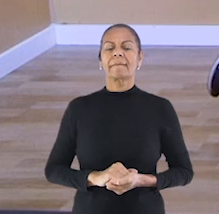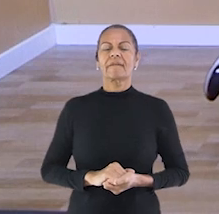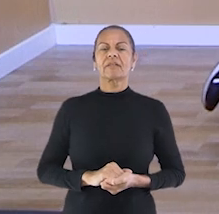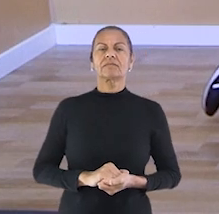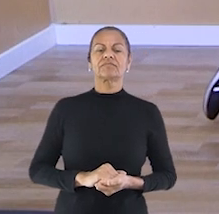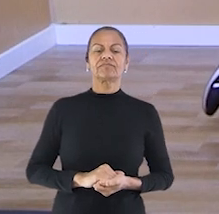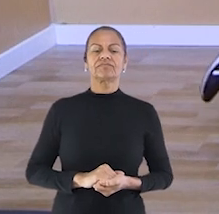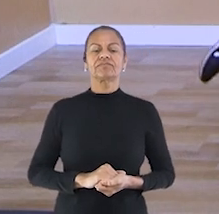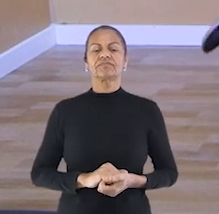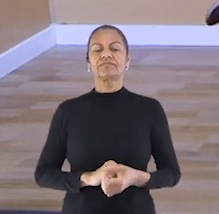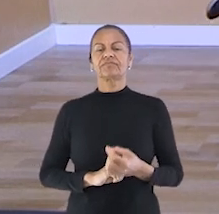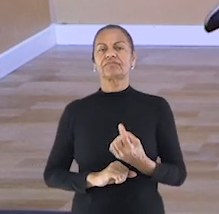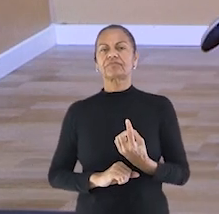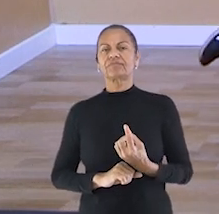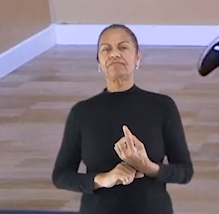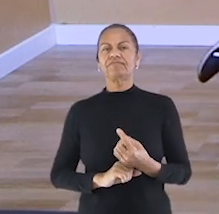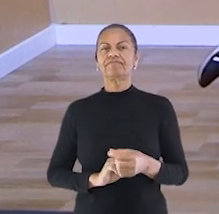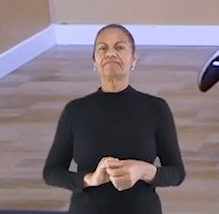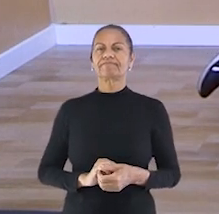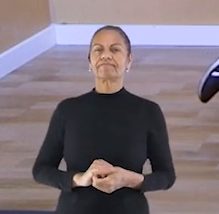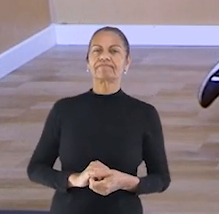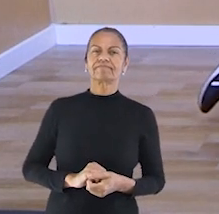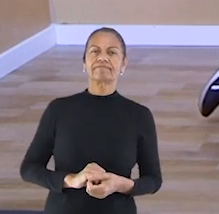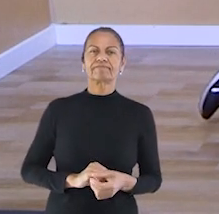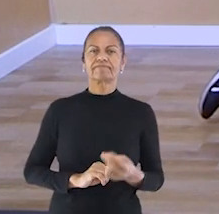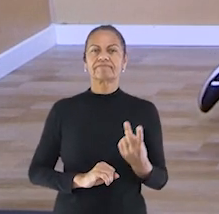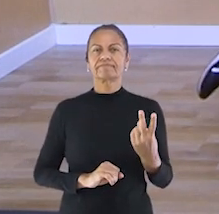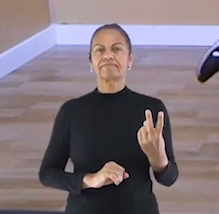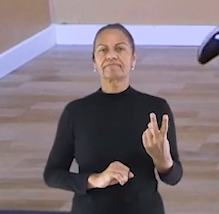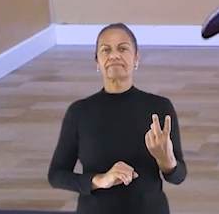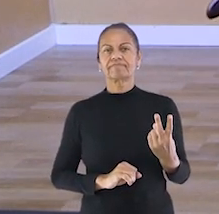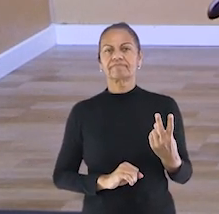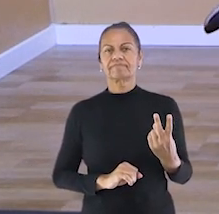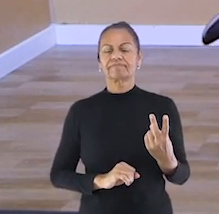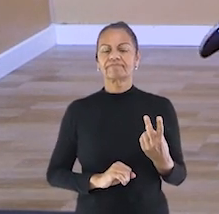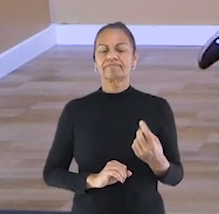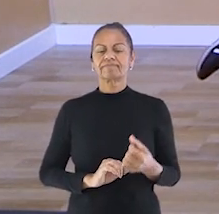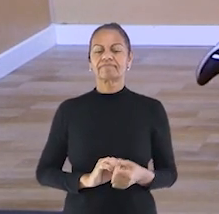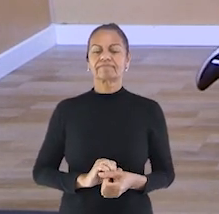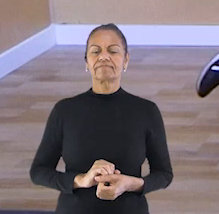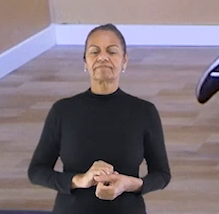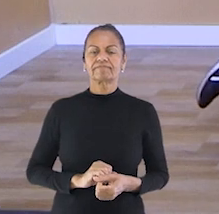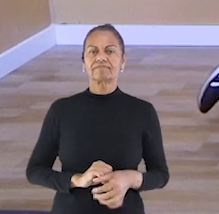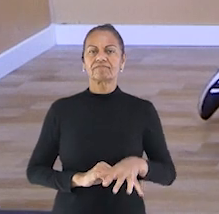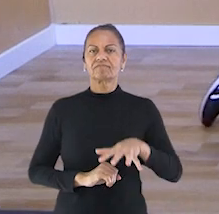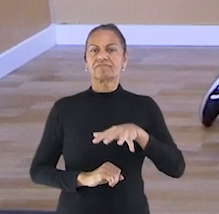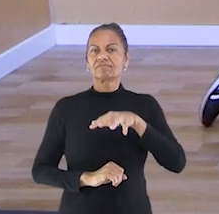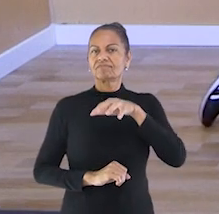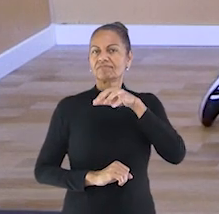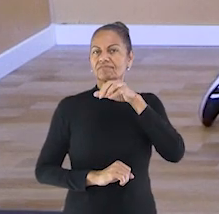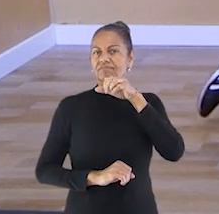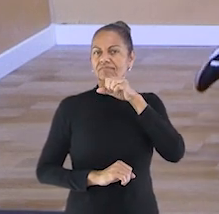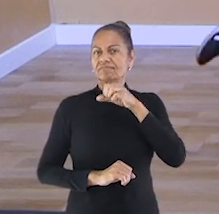Um, dois, respira,